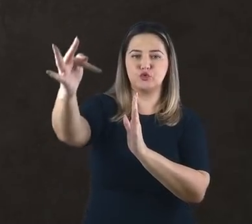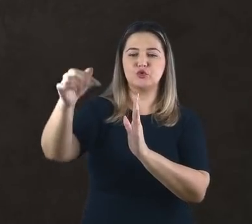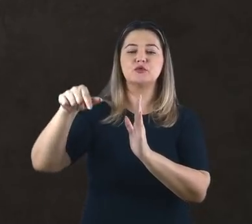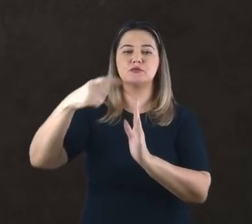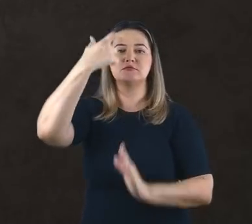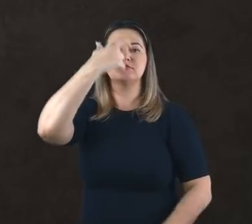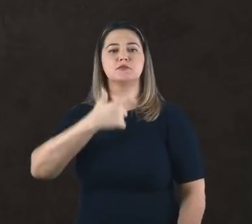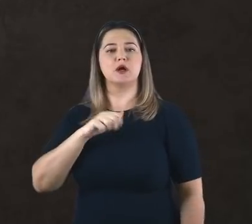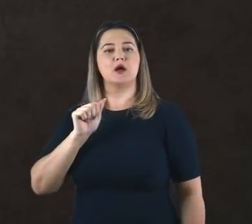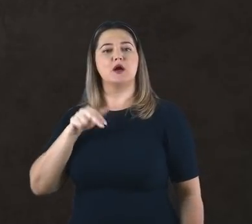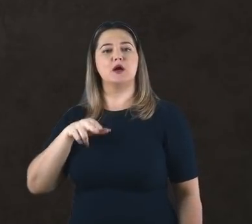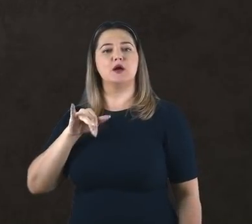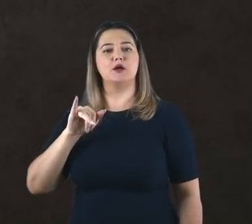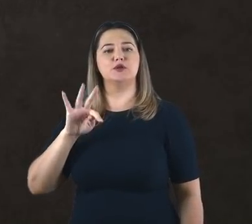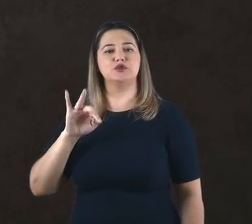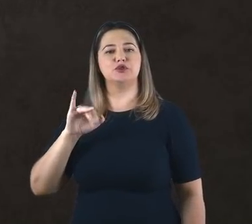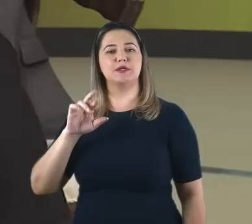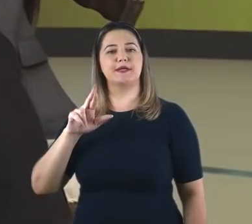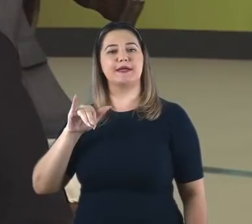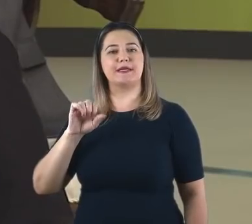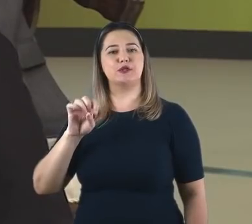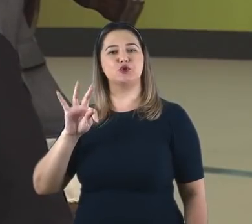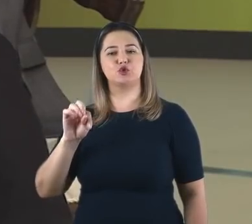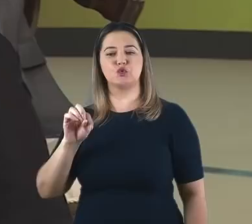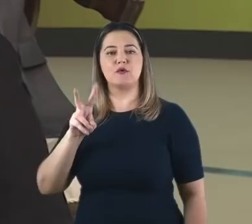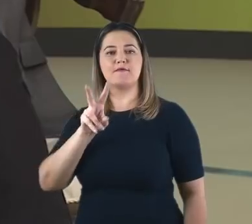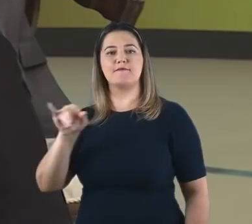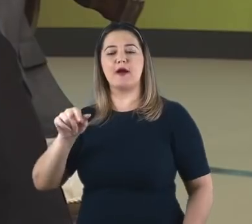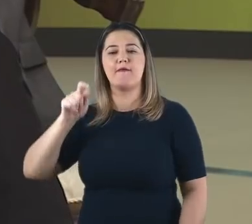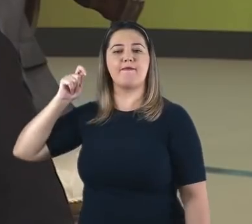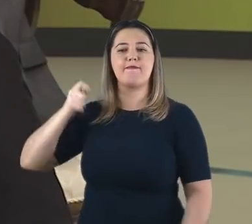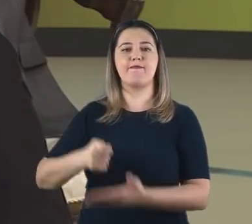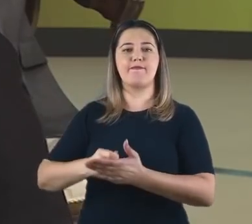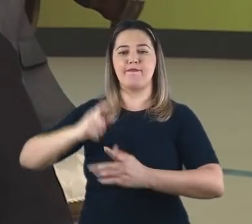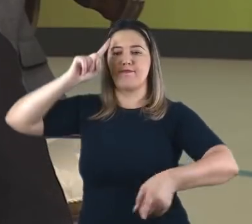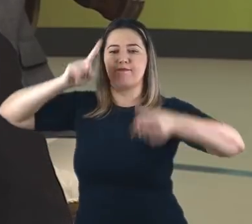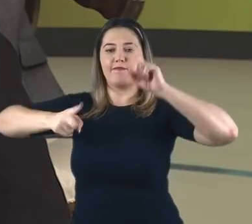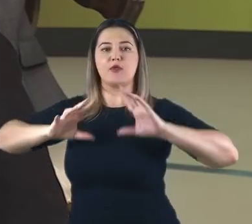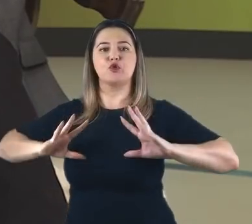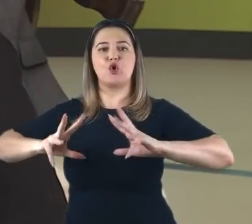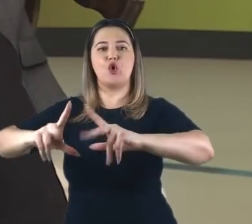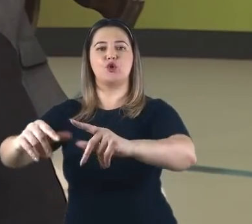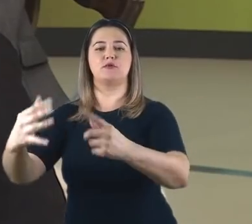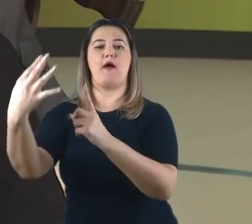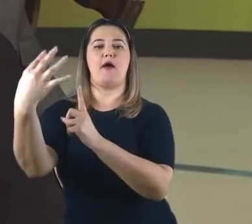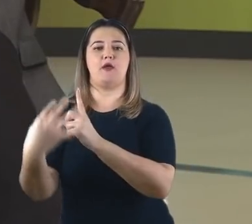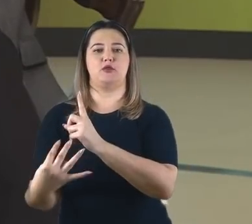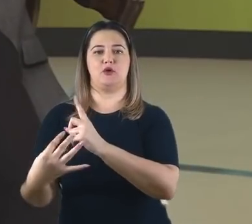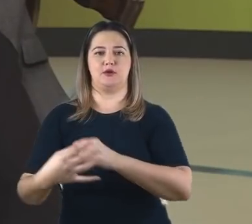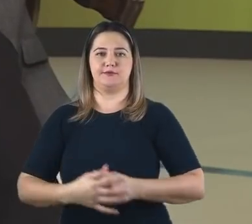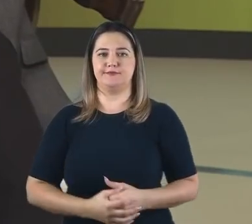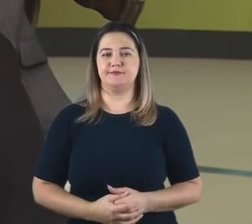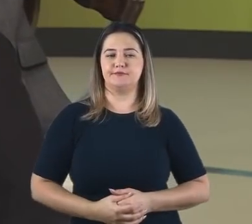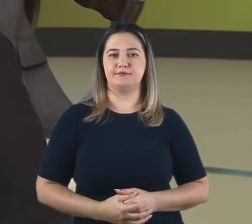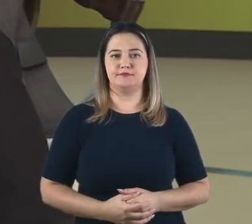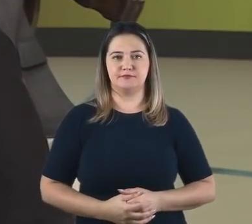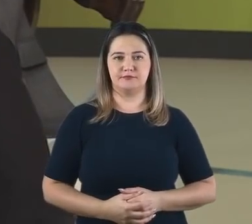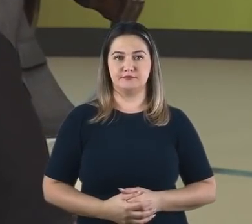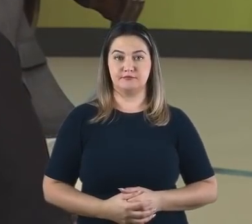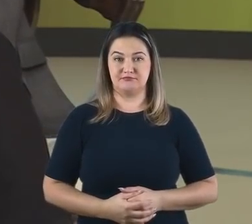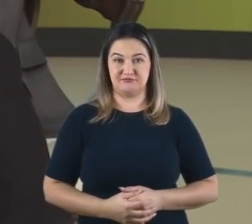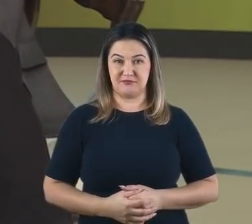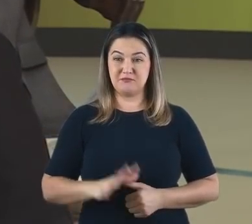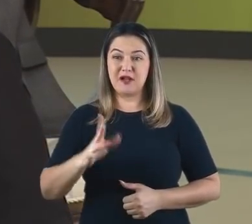ser adorado por todos os homens. Aqui, Irineu não se envolve em nenhuma discussão explícita sobre o que seria